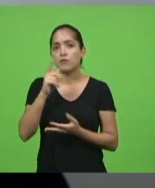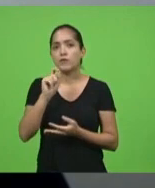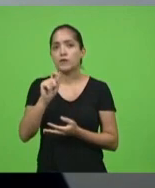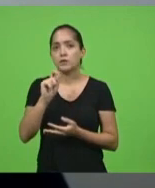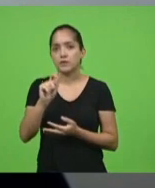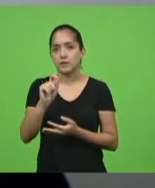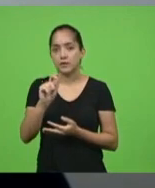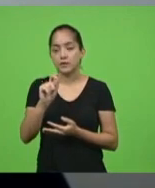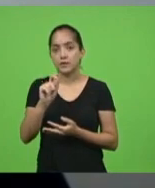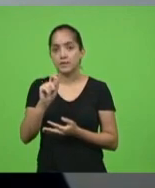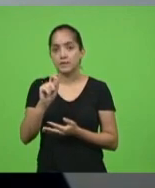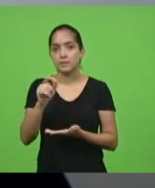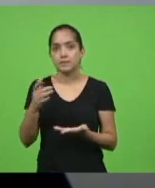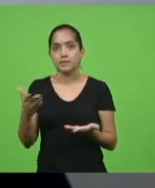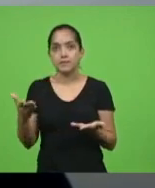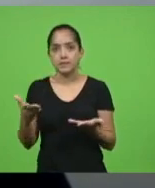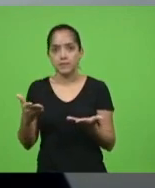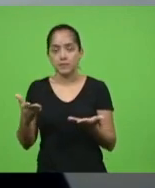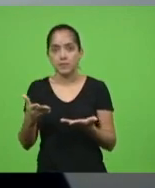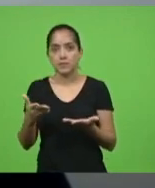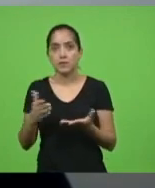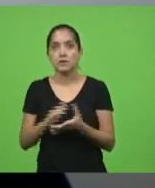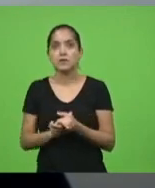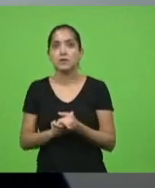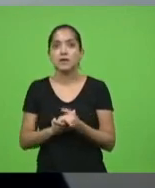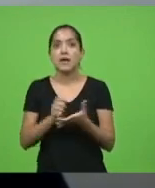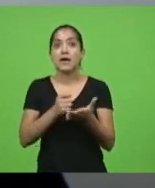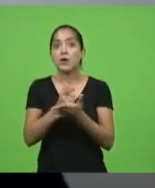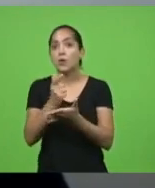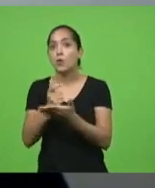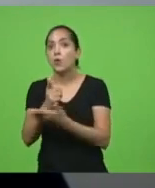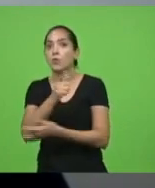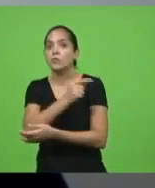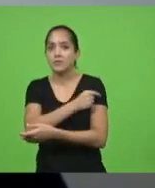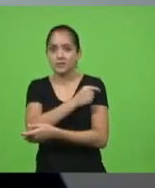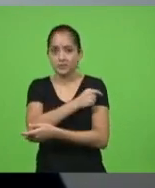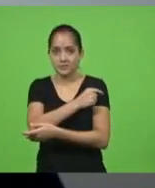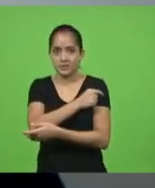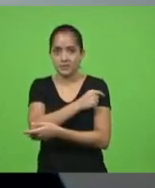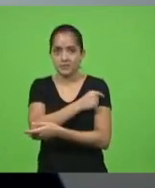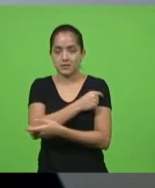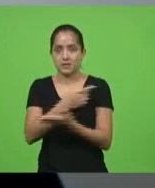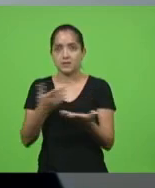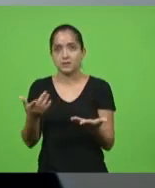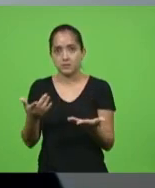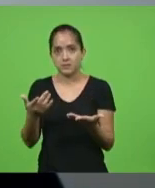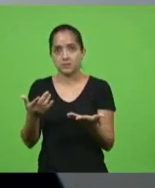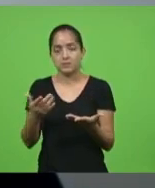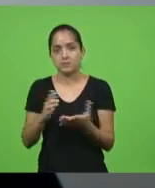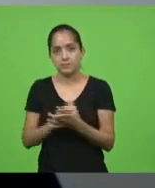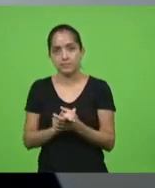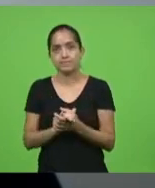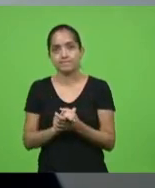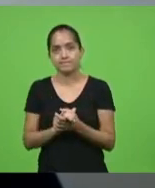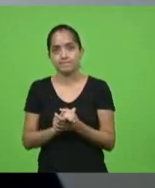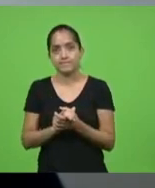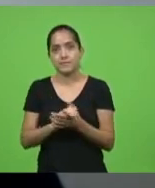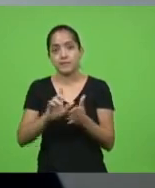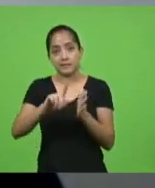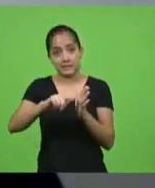principalmente a aquisição de vacinas que indiscutivelmente tem sido atrasado